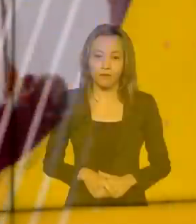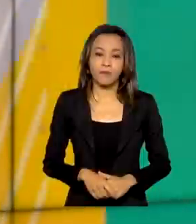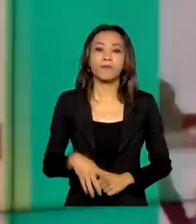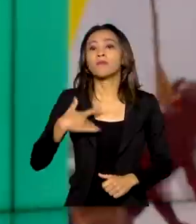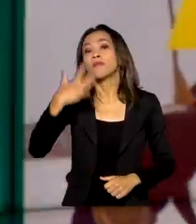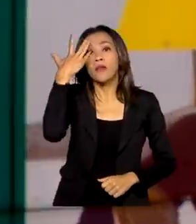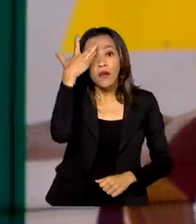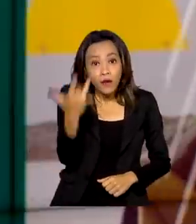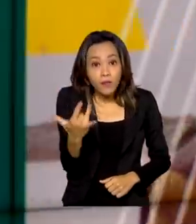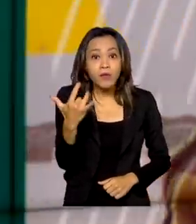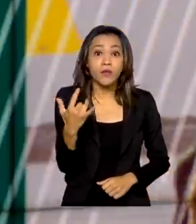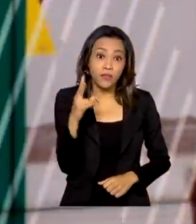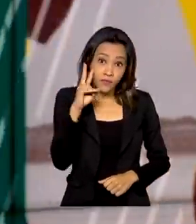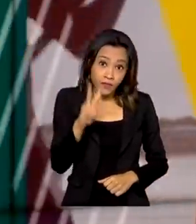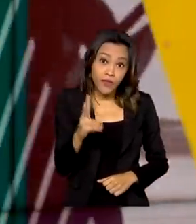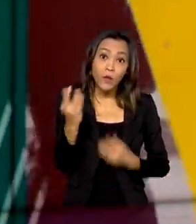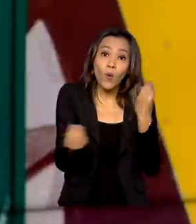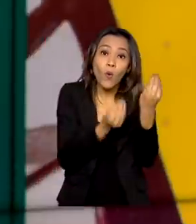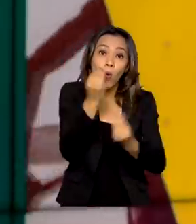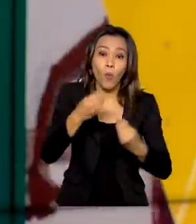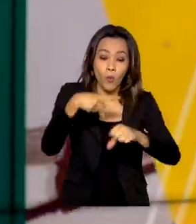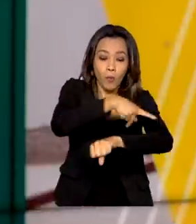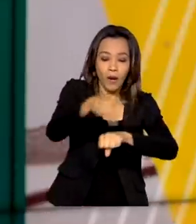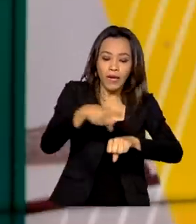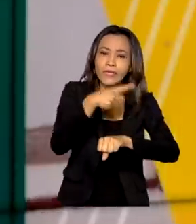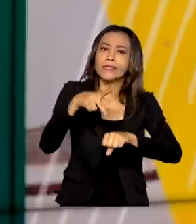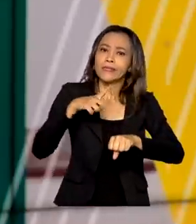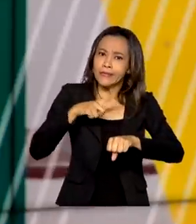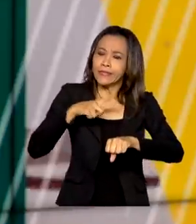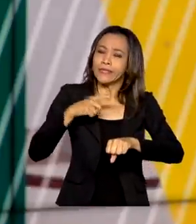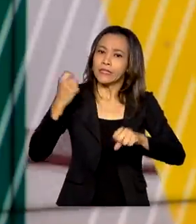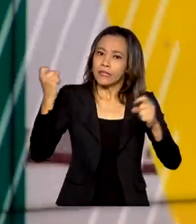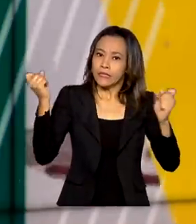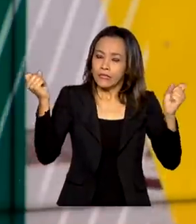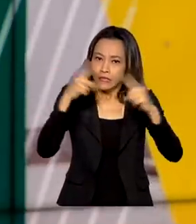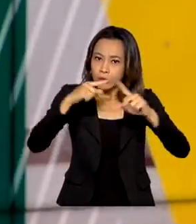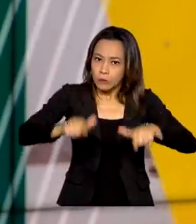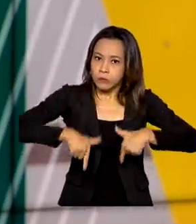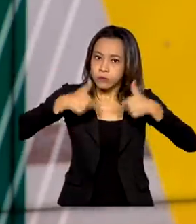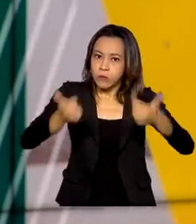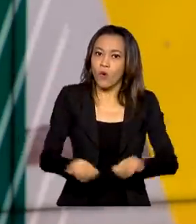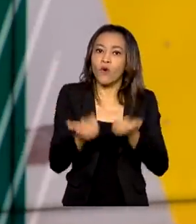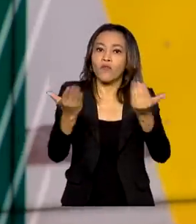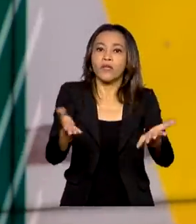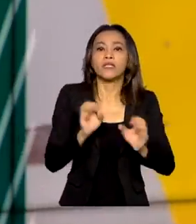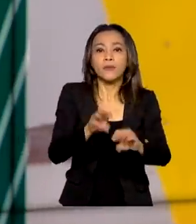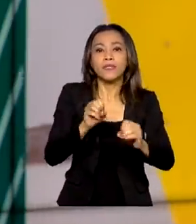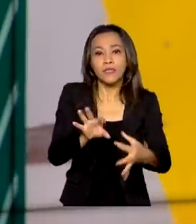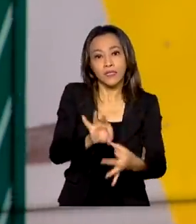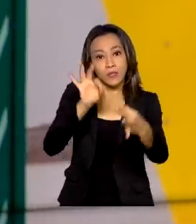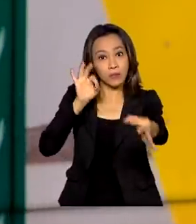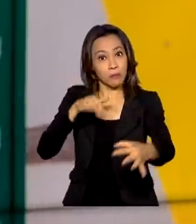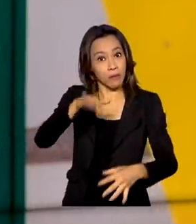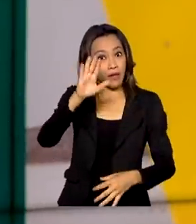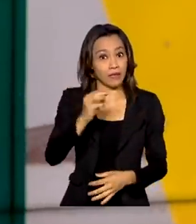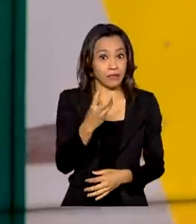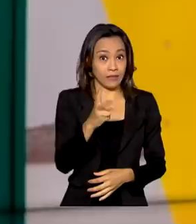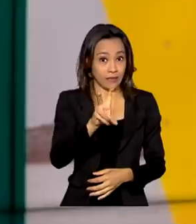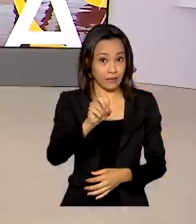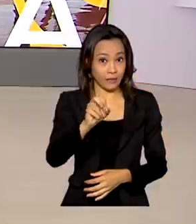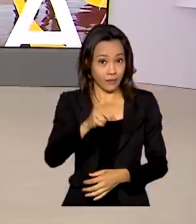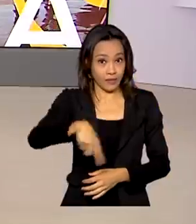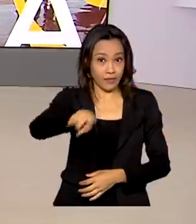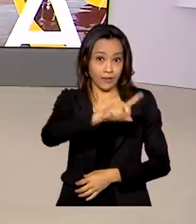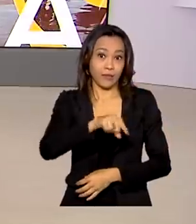Amanhã, você vai ver como o país enfrenta o desafio de oferecer educação à distância para quase 50 milhões de estudantes da educação básica.